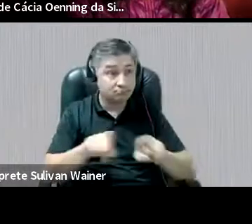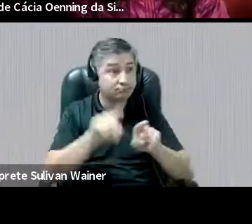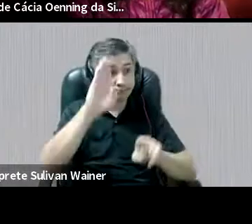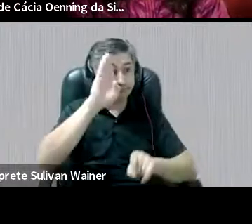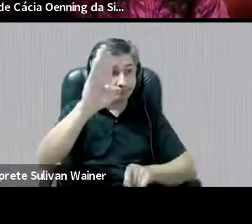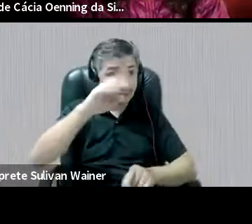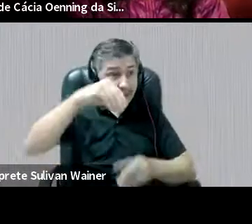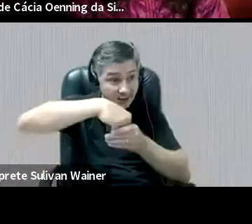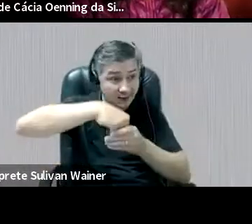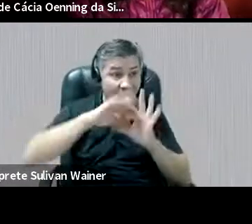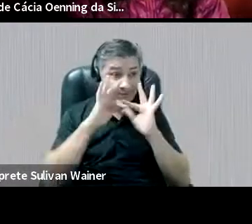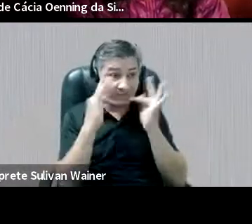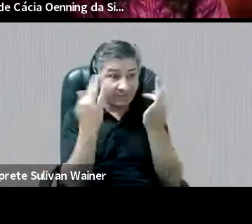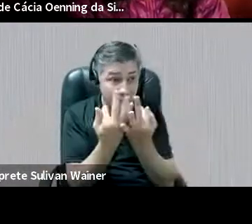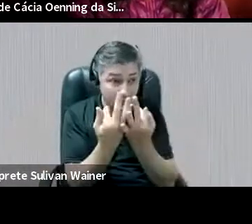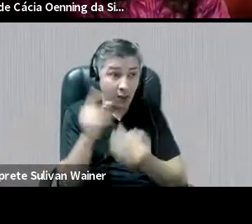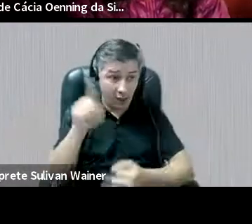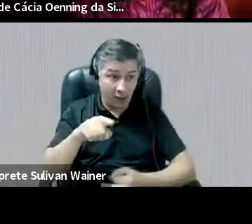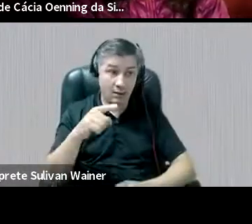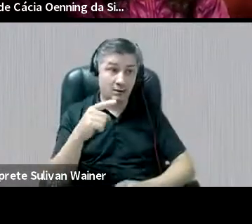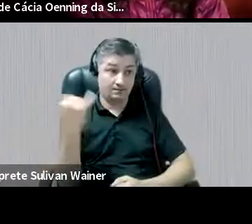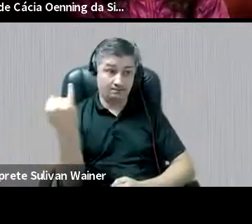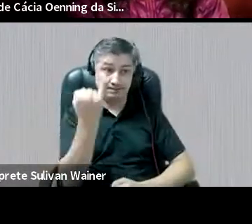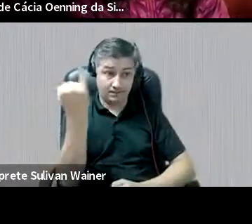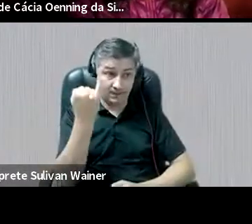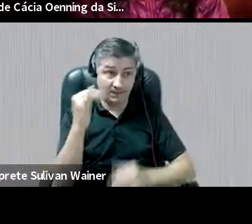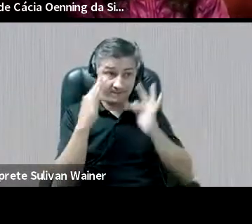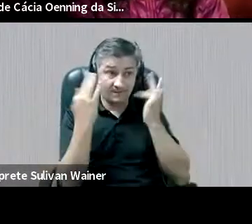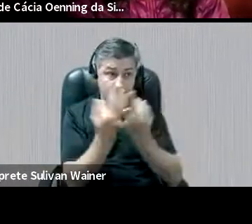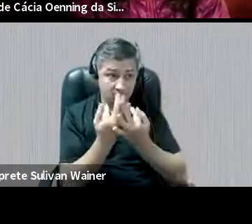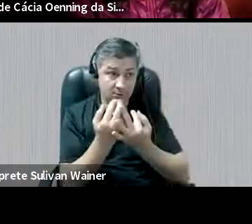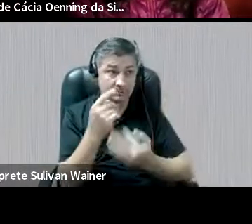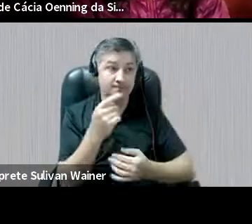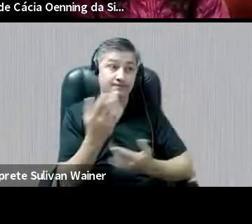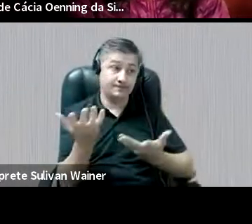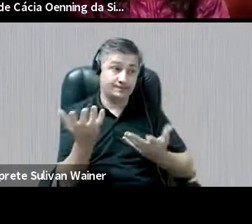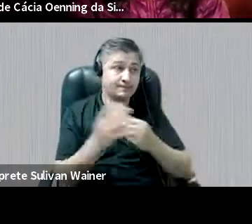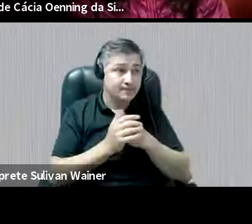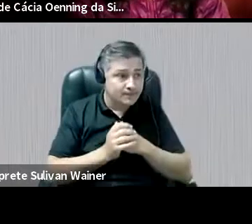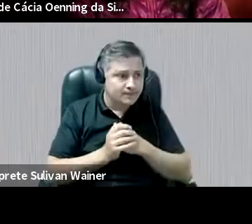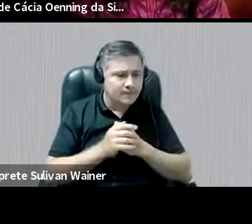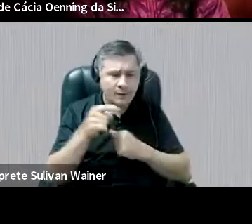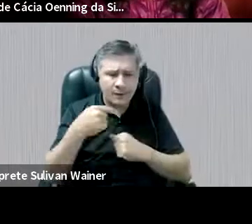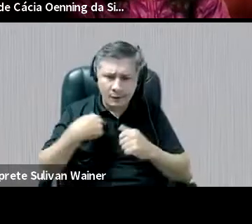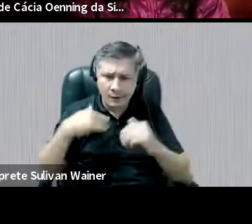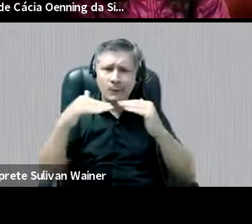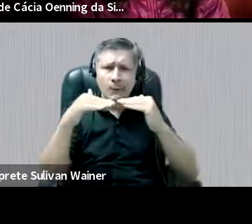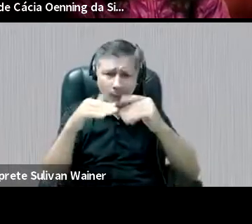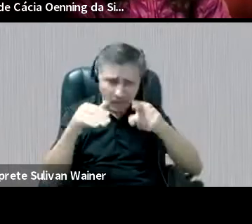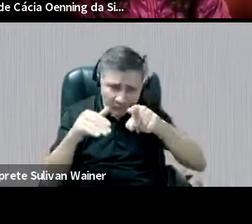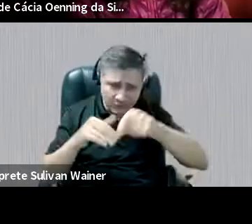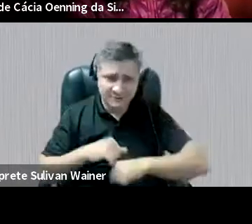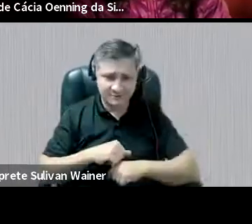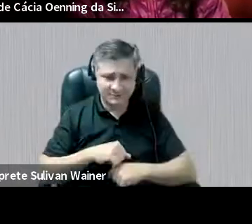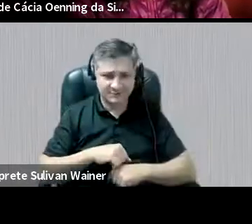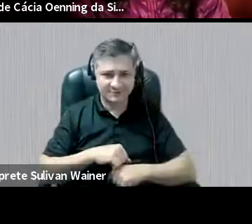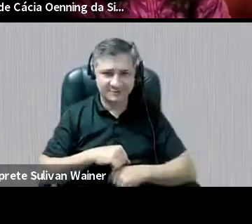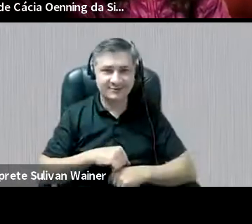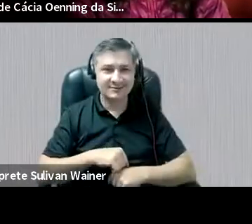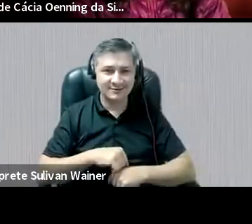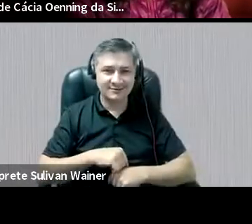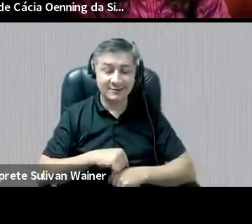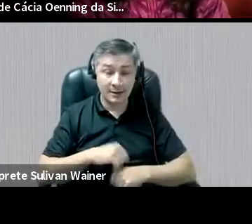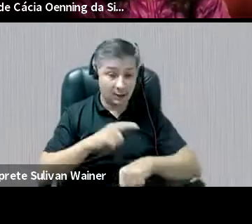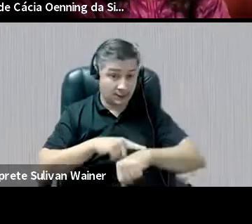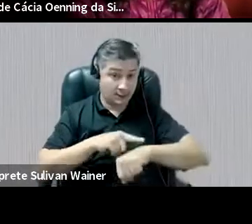intrafamiliares, que é outro dado importante também, no caso brasileiro. E eu concordo contigo que eu acho que nesse